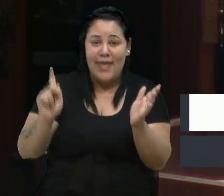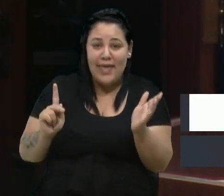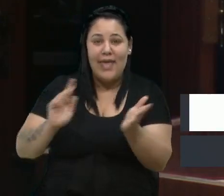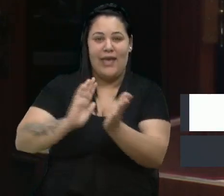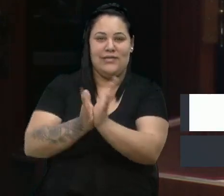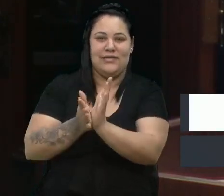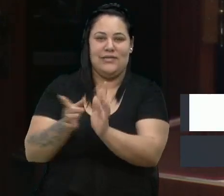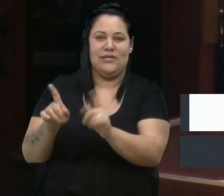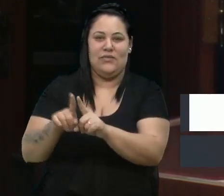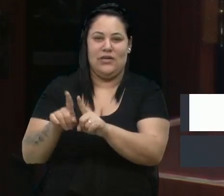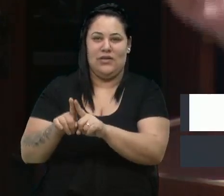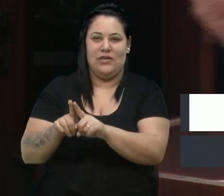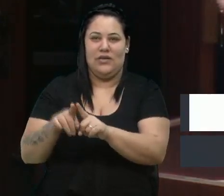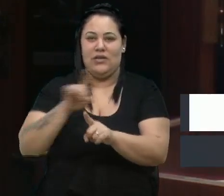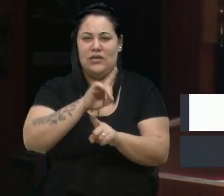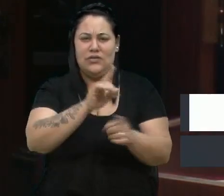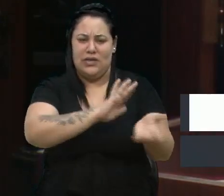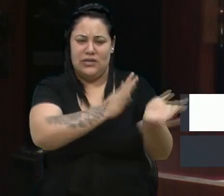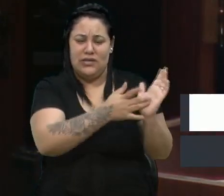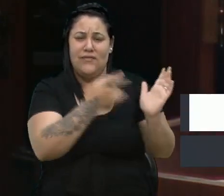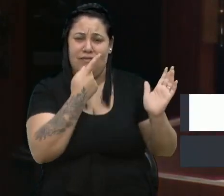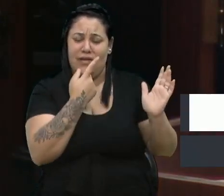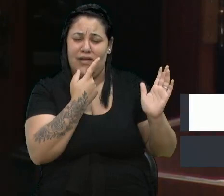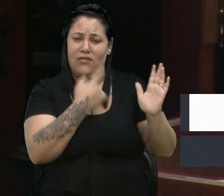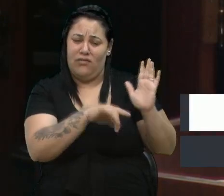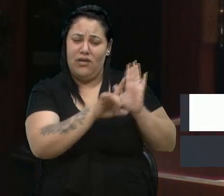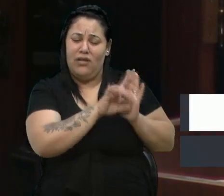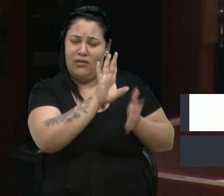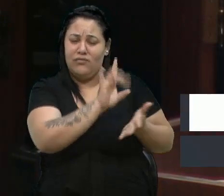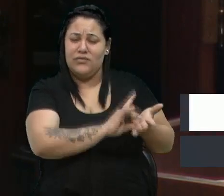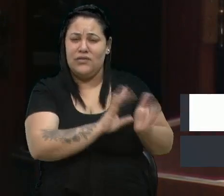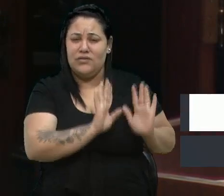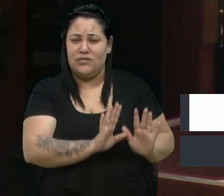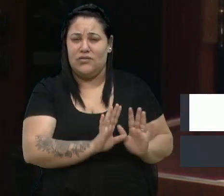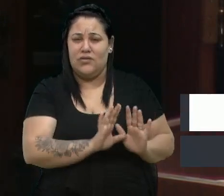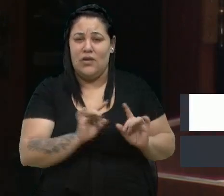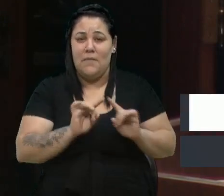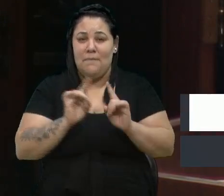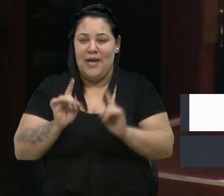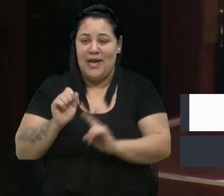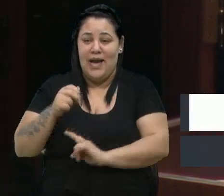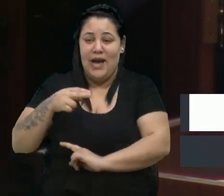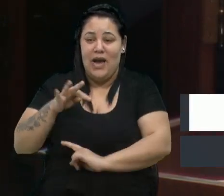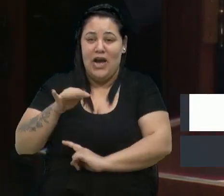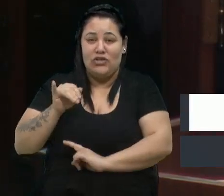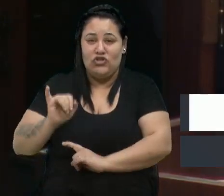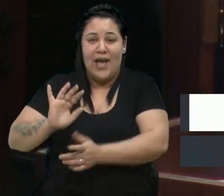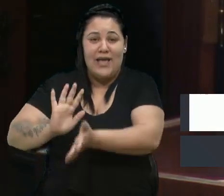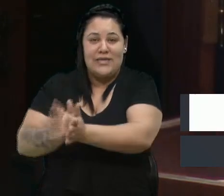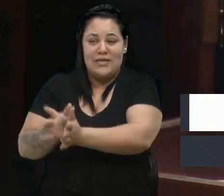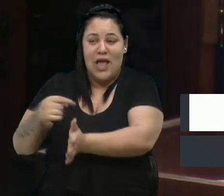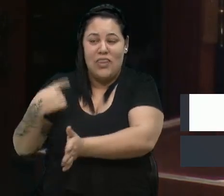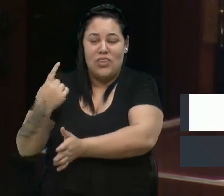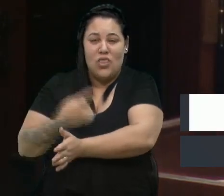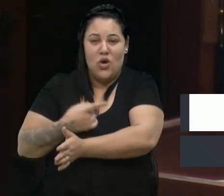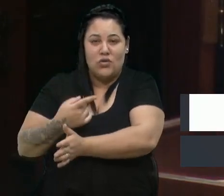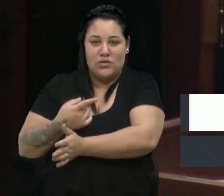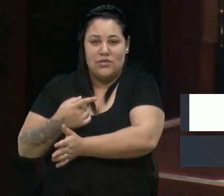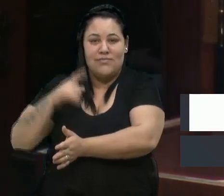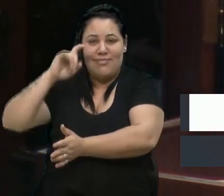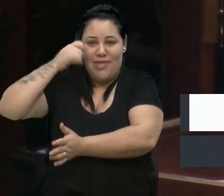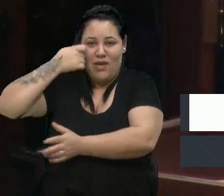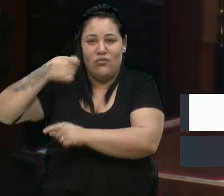racista é promover o que a legislação estabelece. Agora, ser antirracista é nós, negros,